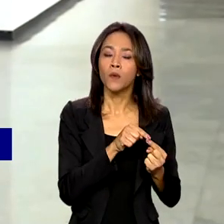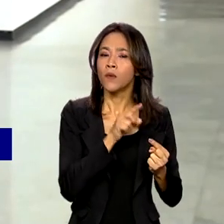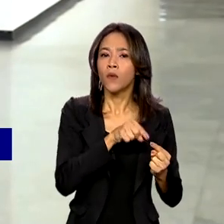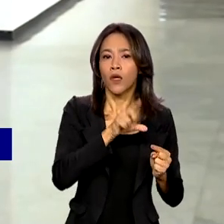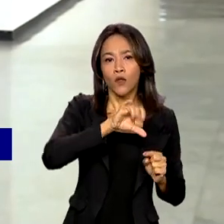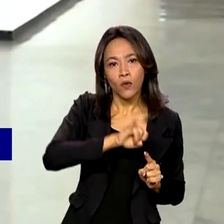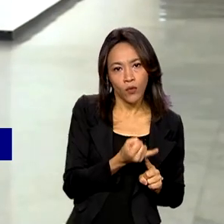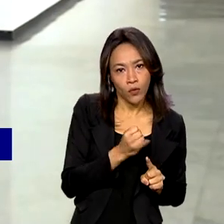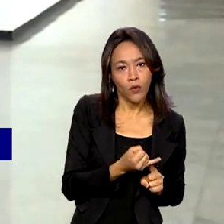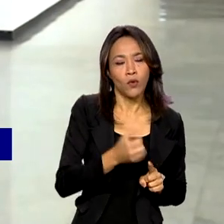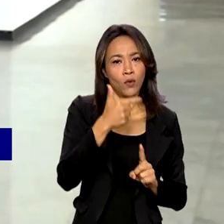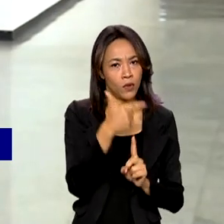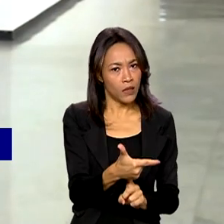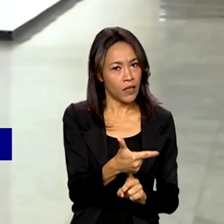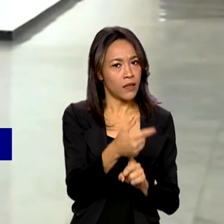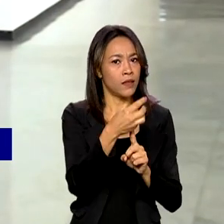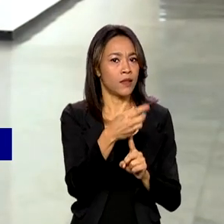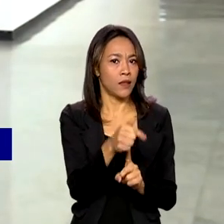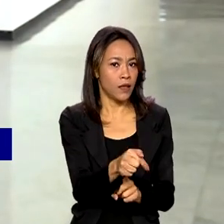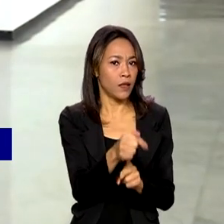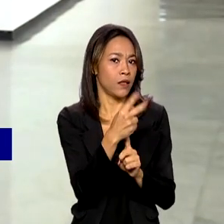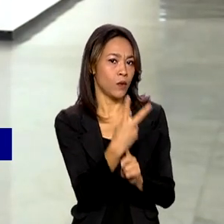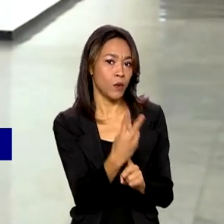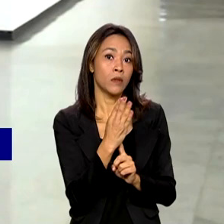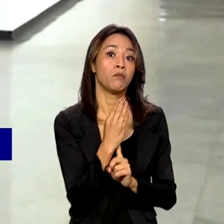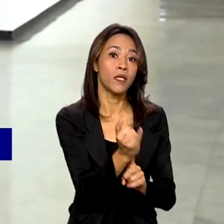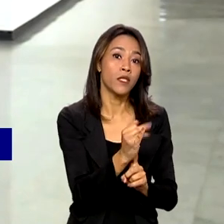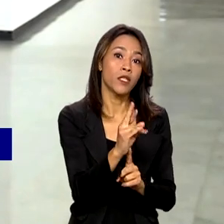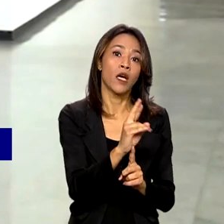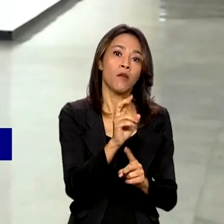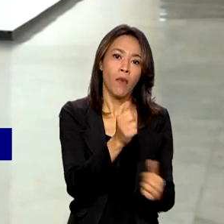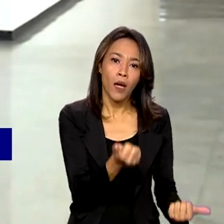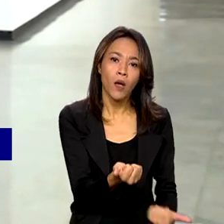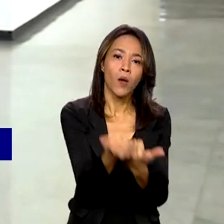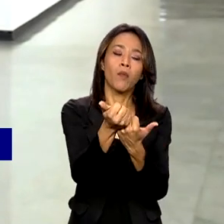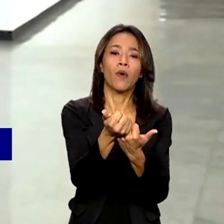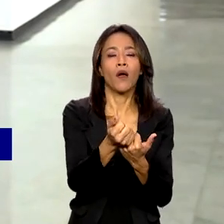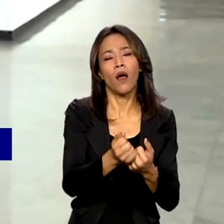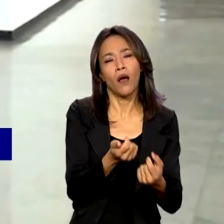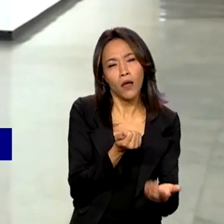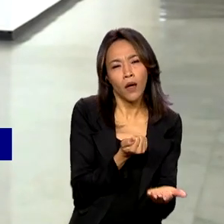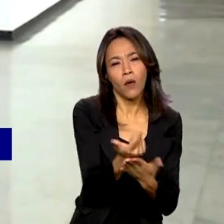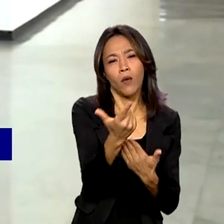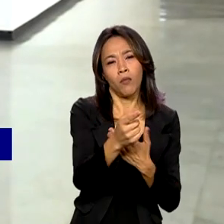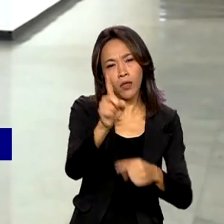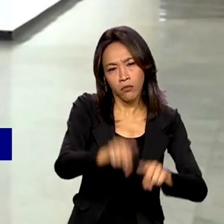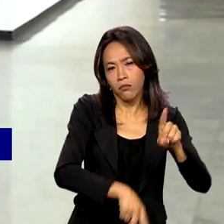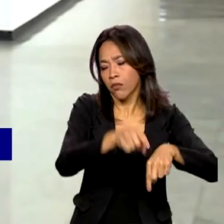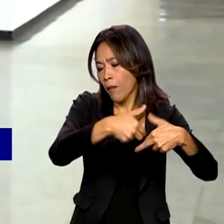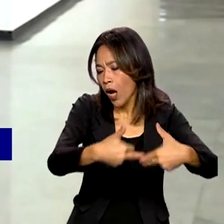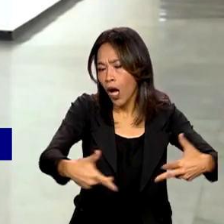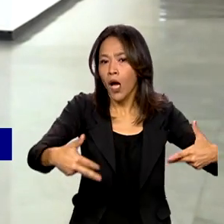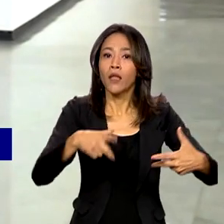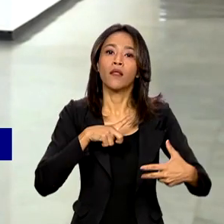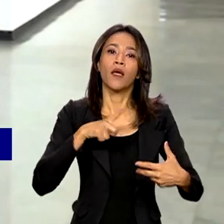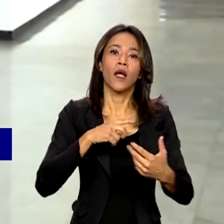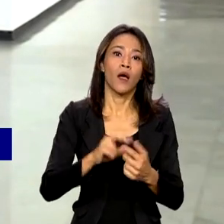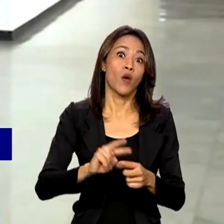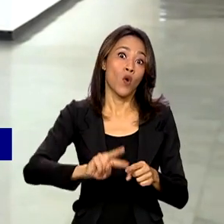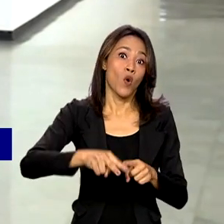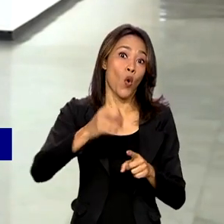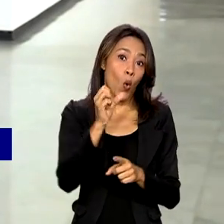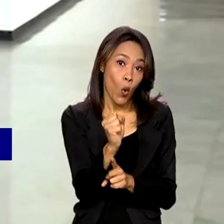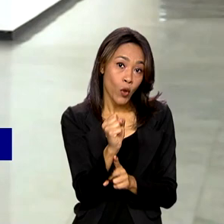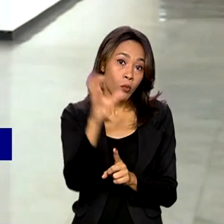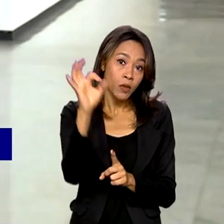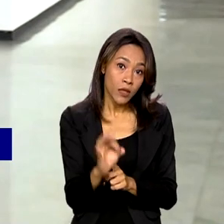272 bilhões destinados para custeio e comercialização da safra terão juros de 8% ao ano